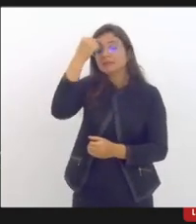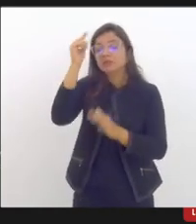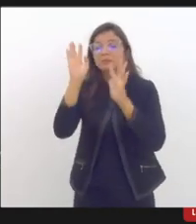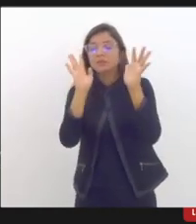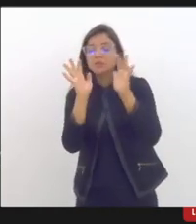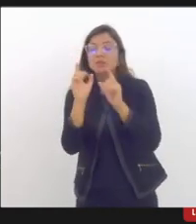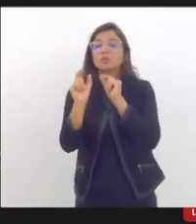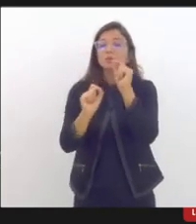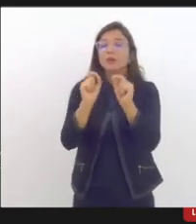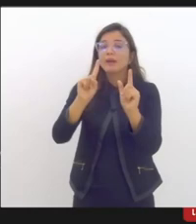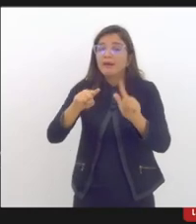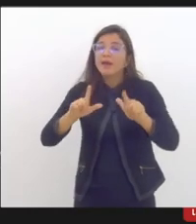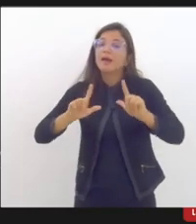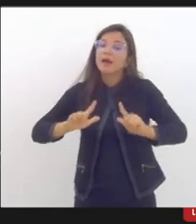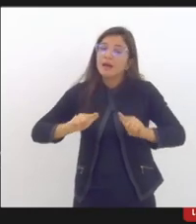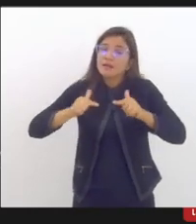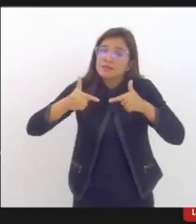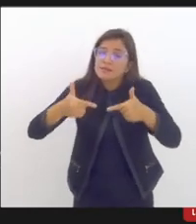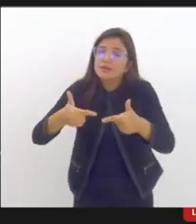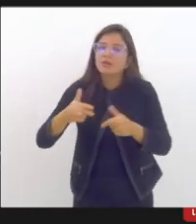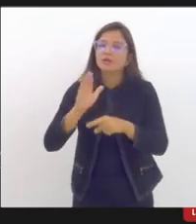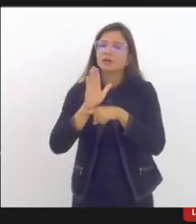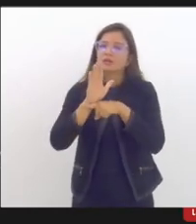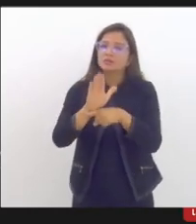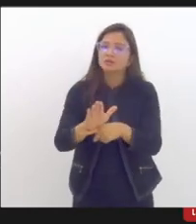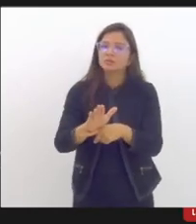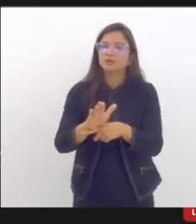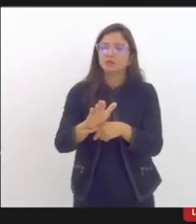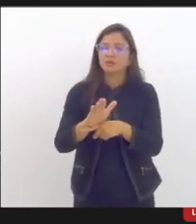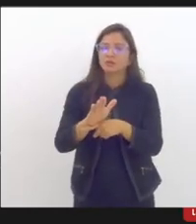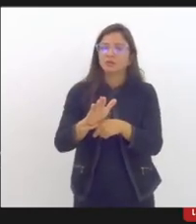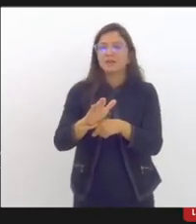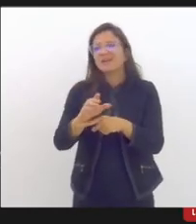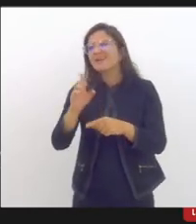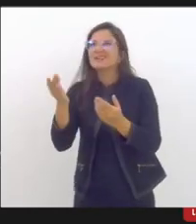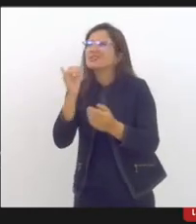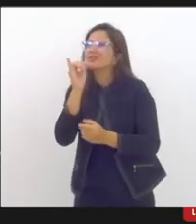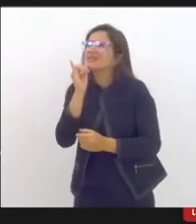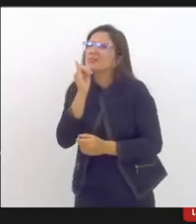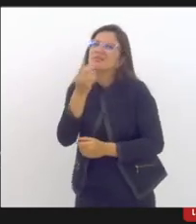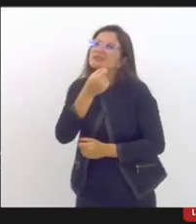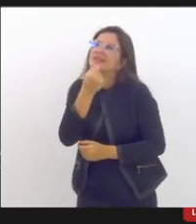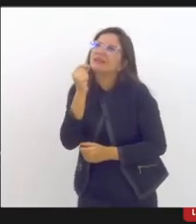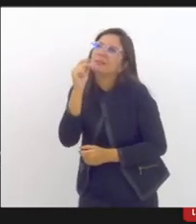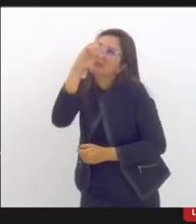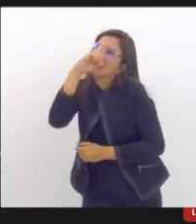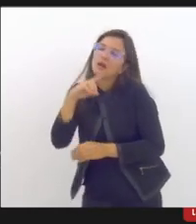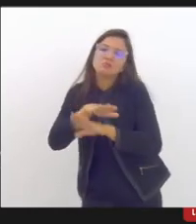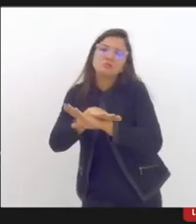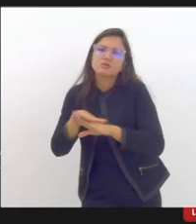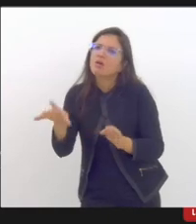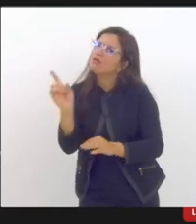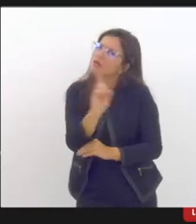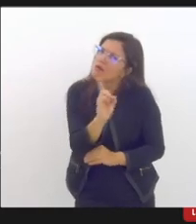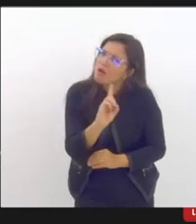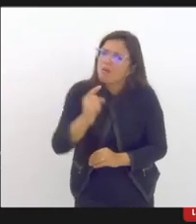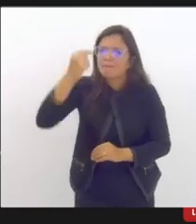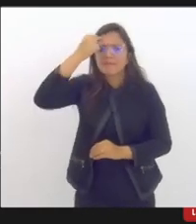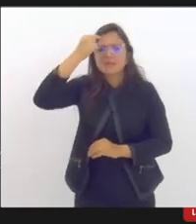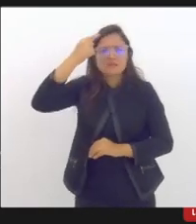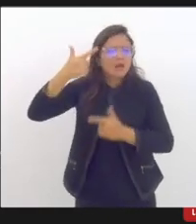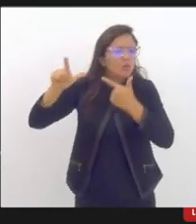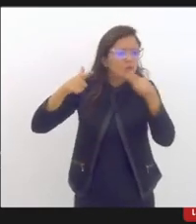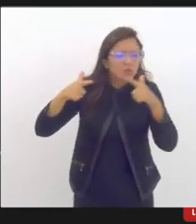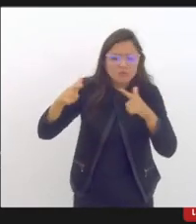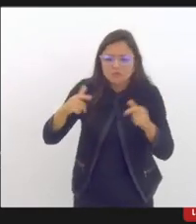ações e encontros que não se limitem a uma campanha isolada de Setembro Amarelo. A gente vai aproveitar, né? O tamanho da